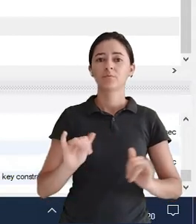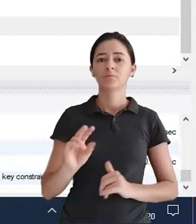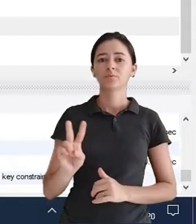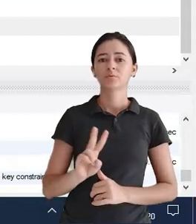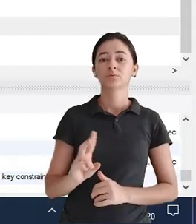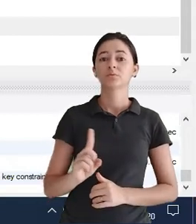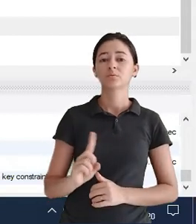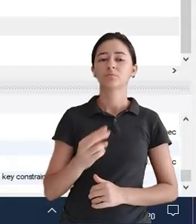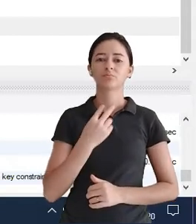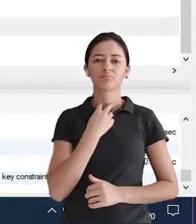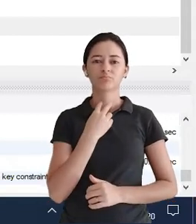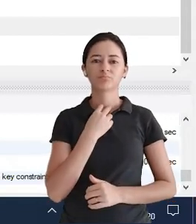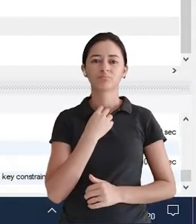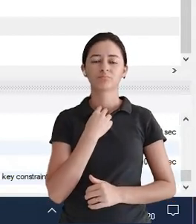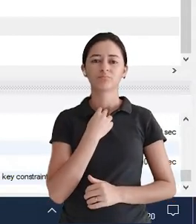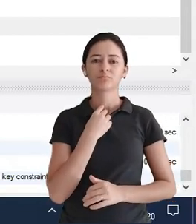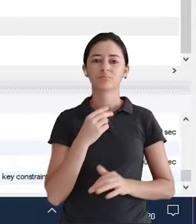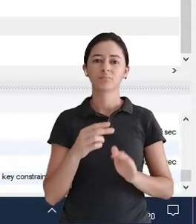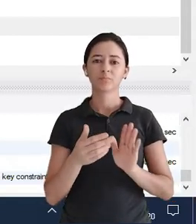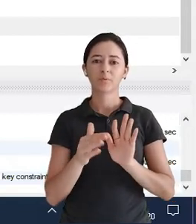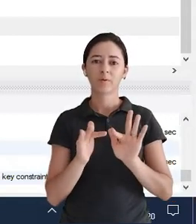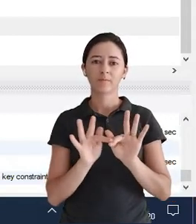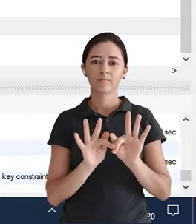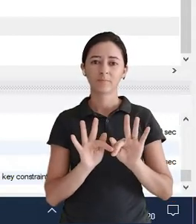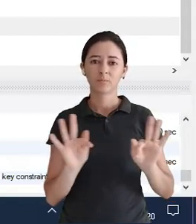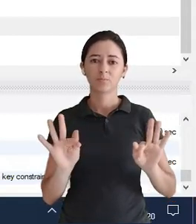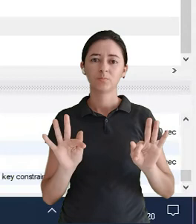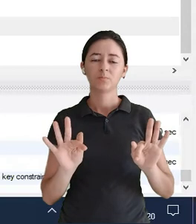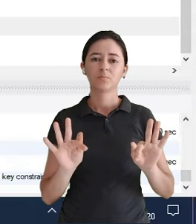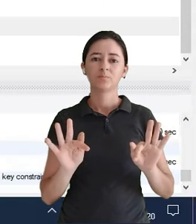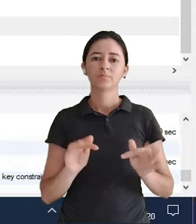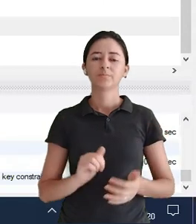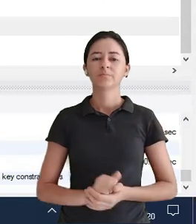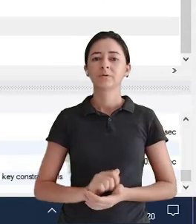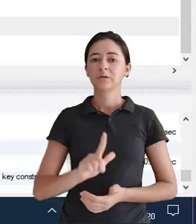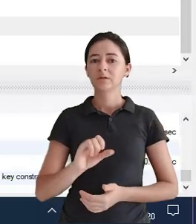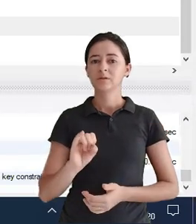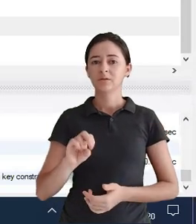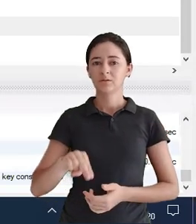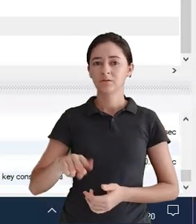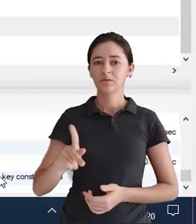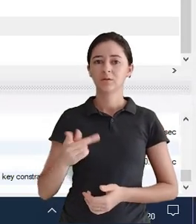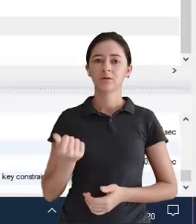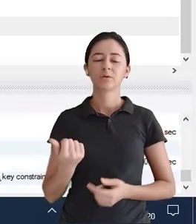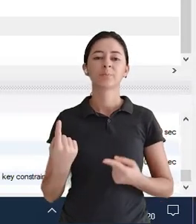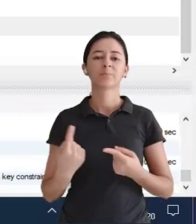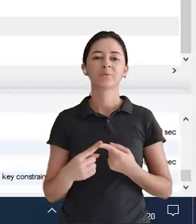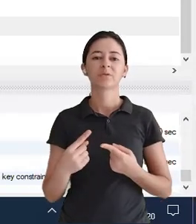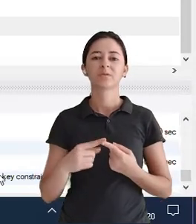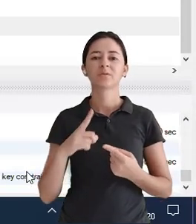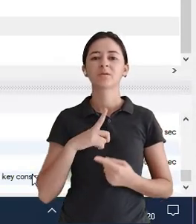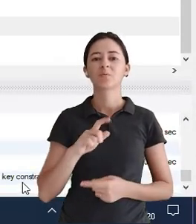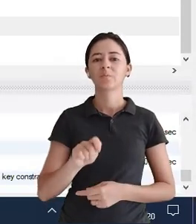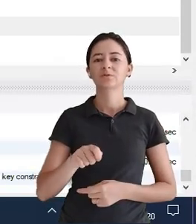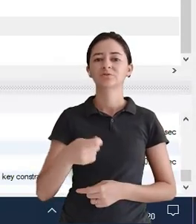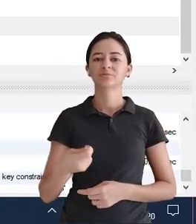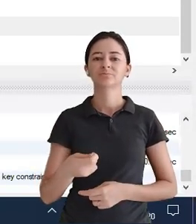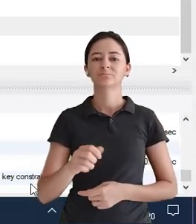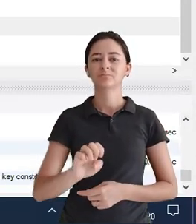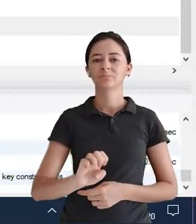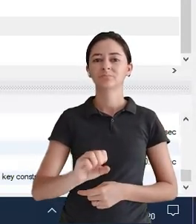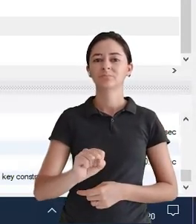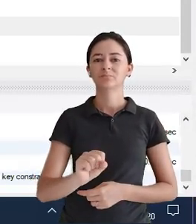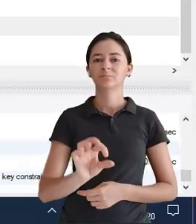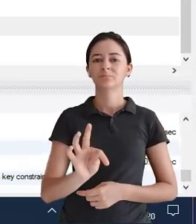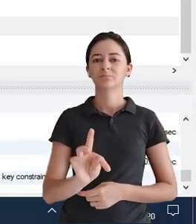apagar Apagar ou atualizar Uma linha parente Uma linha parente Ou seja Existe uma chave